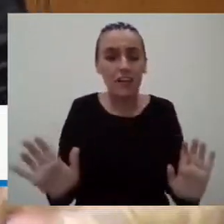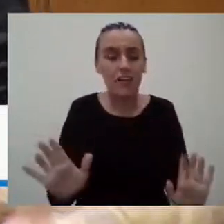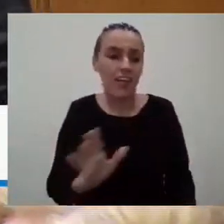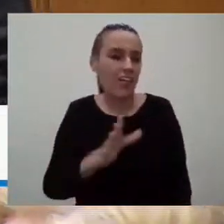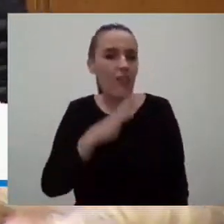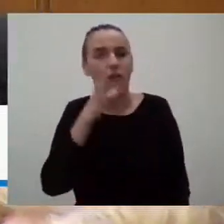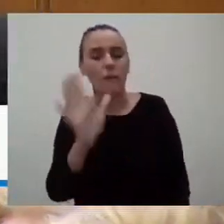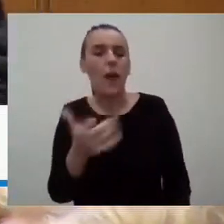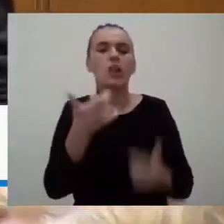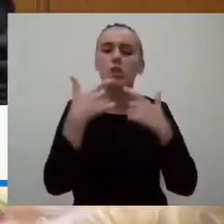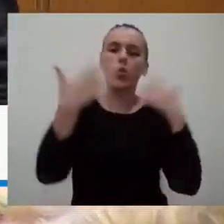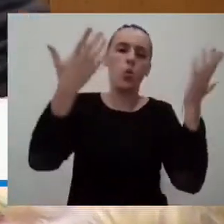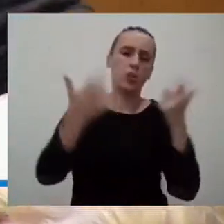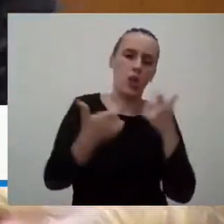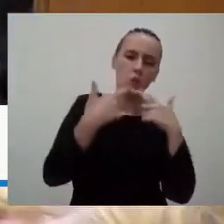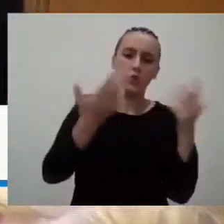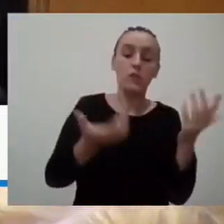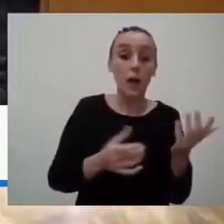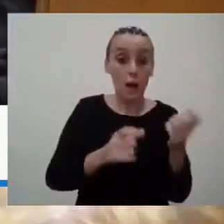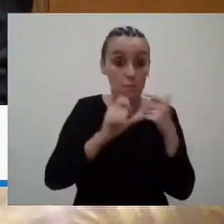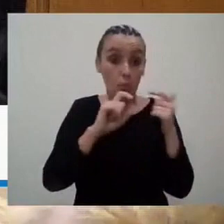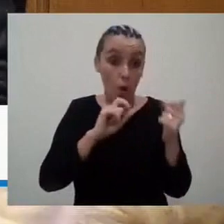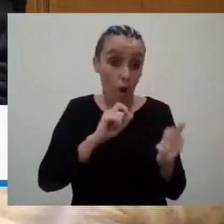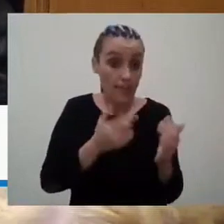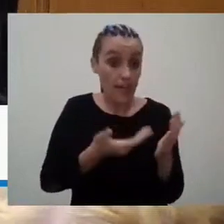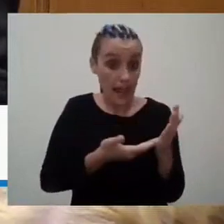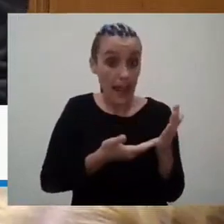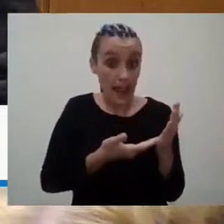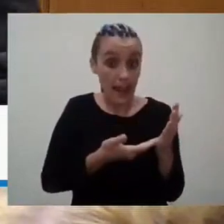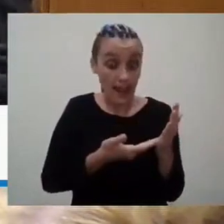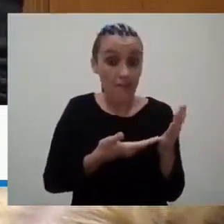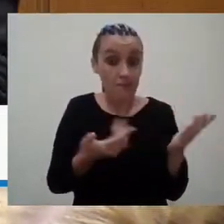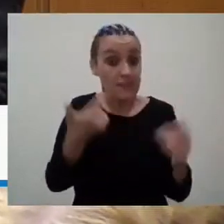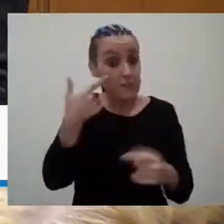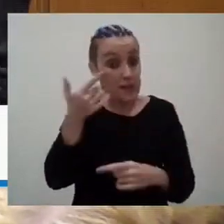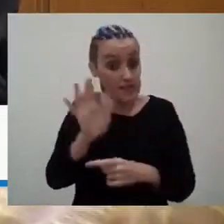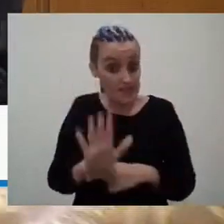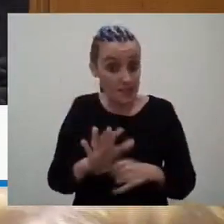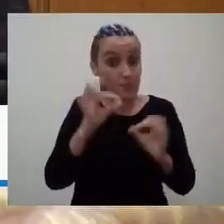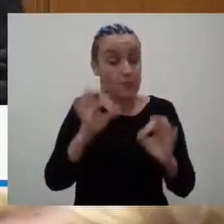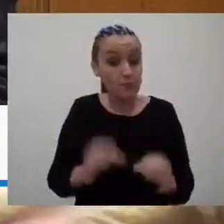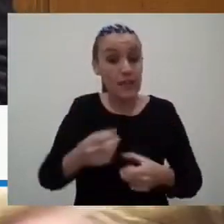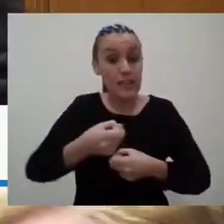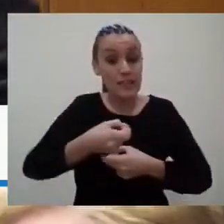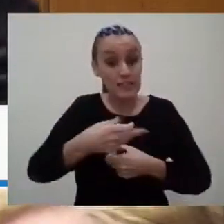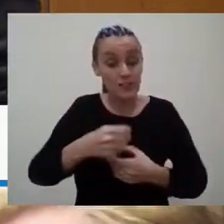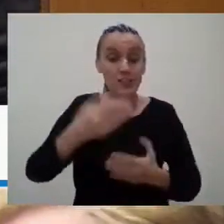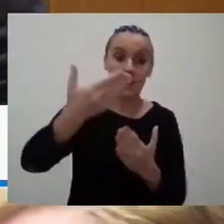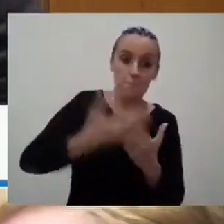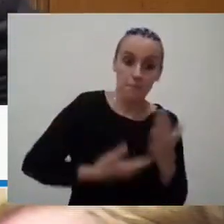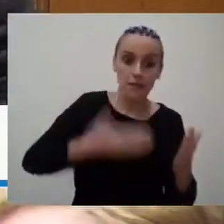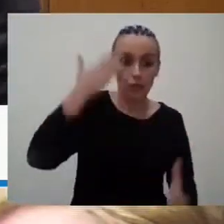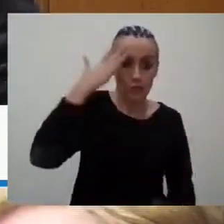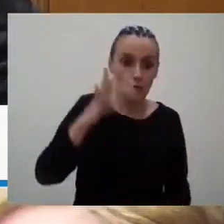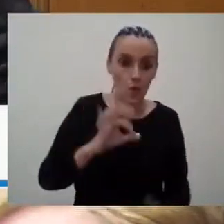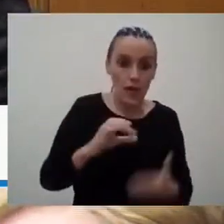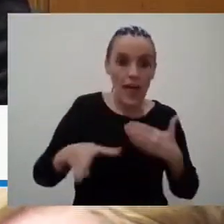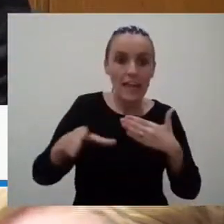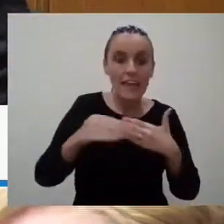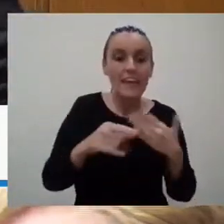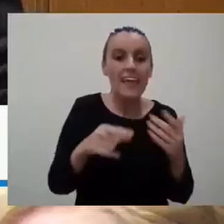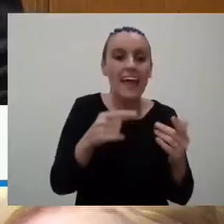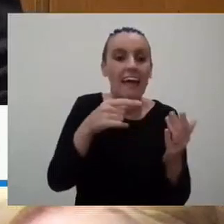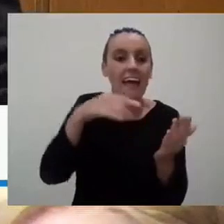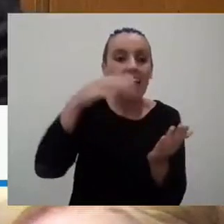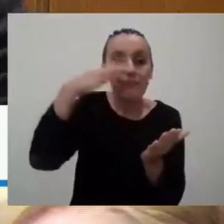está aí tudo, porque até pode estar lá. Mas o que está, por exemplo, neste exemplo concreto da legenda da página 8 do anexo 1 é um burrão de tinta,